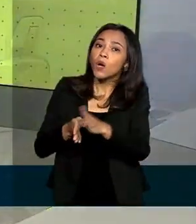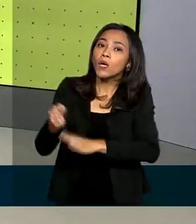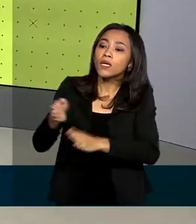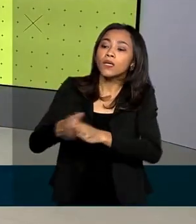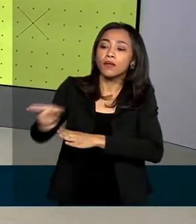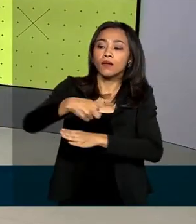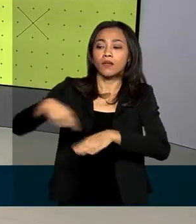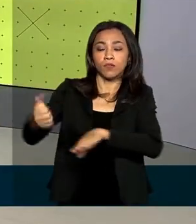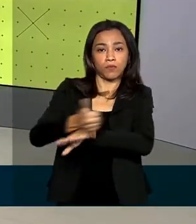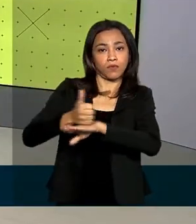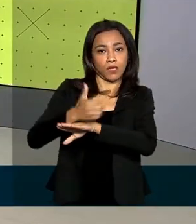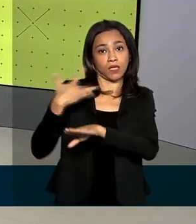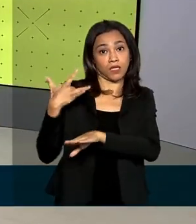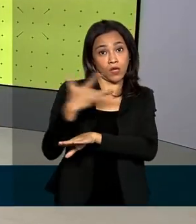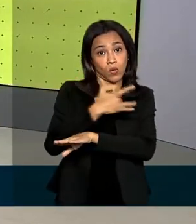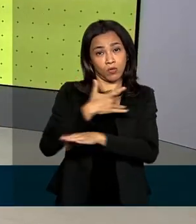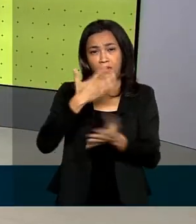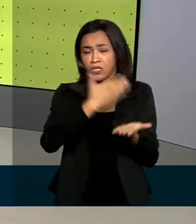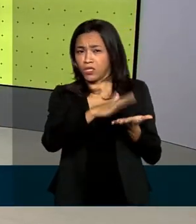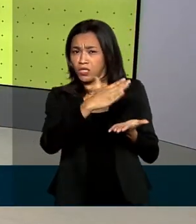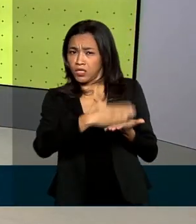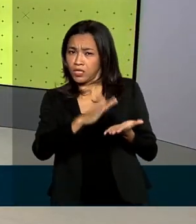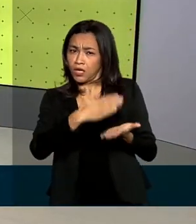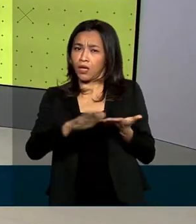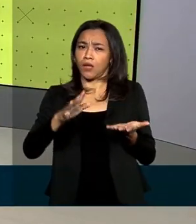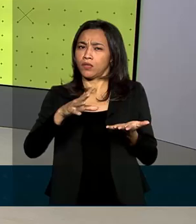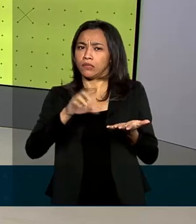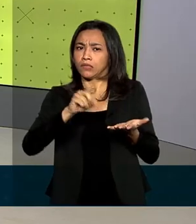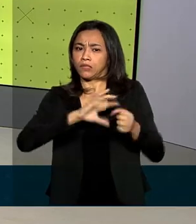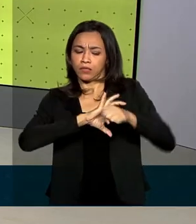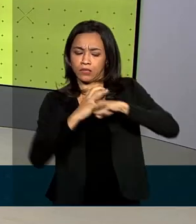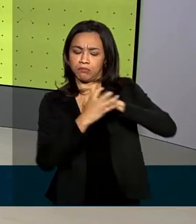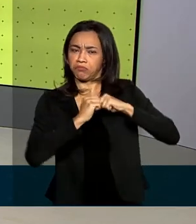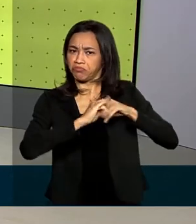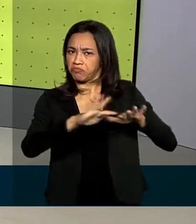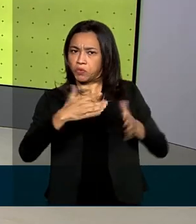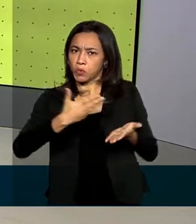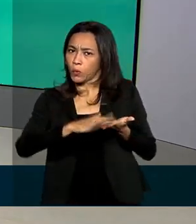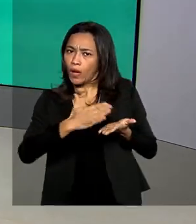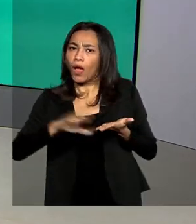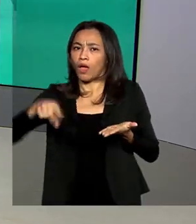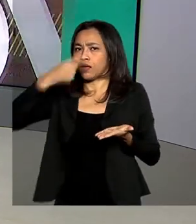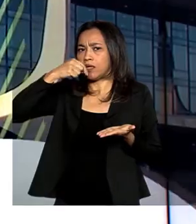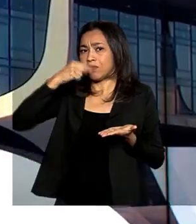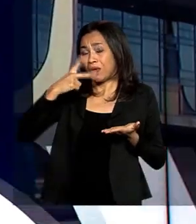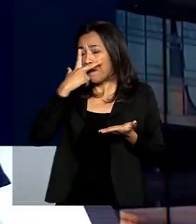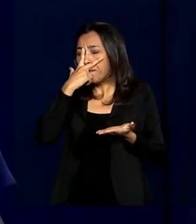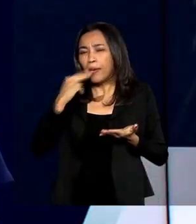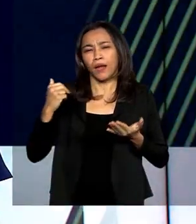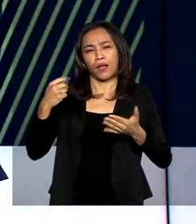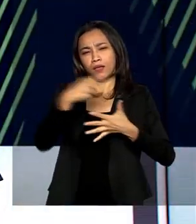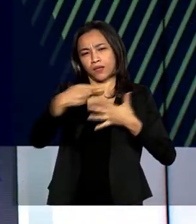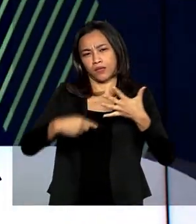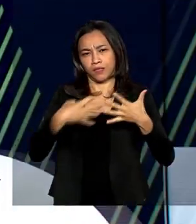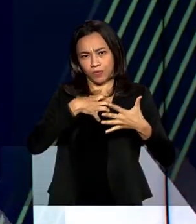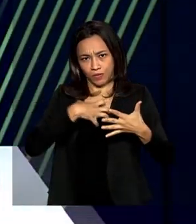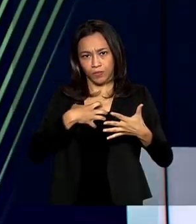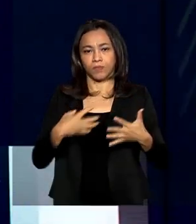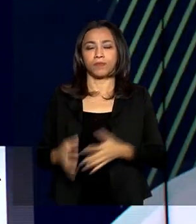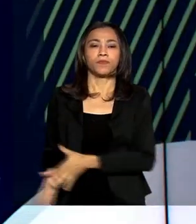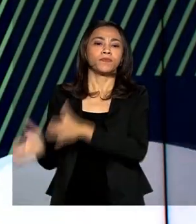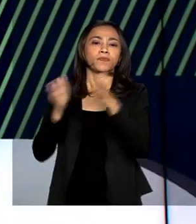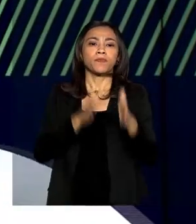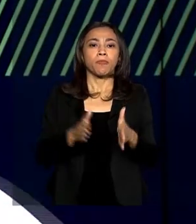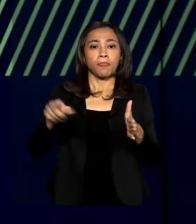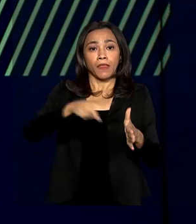saúde na exclusão do diagnóstico para a Covid-19, já que os sintomas são parecidos. Pesquisadores